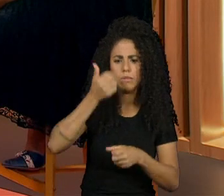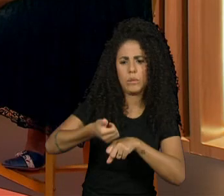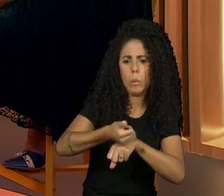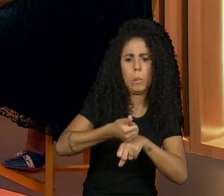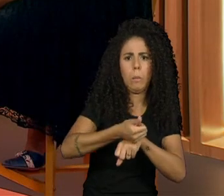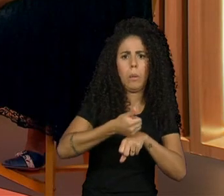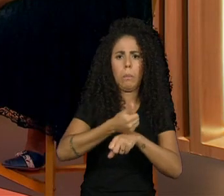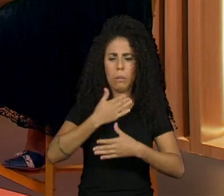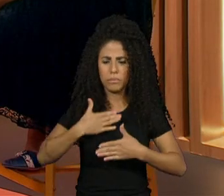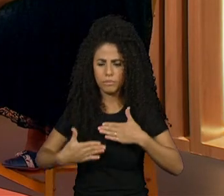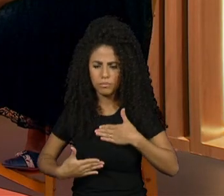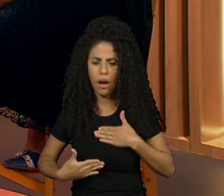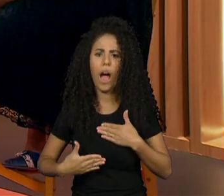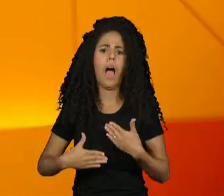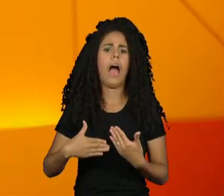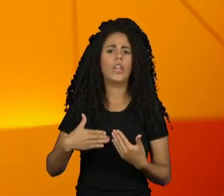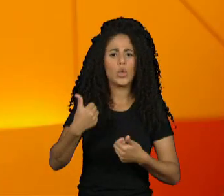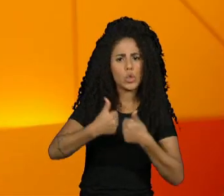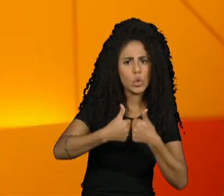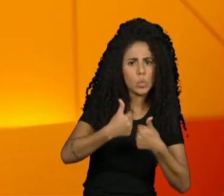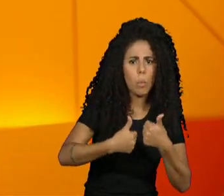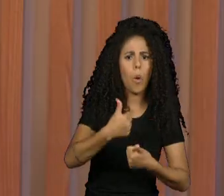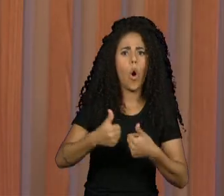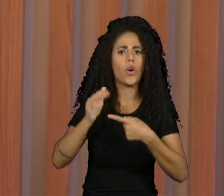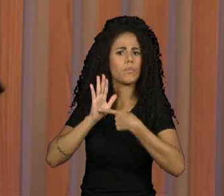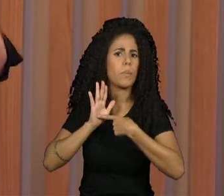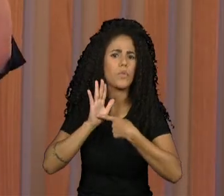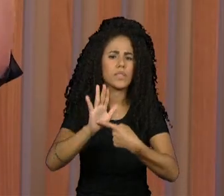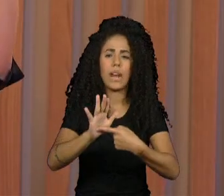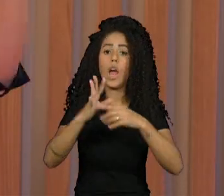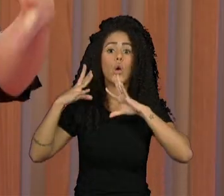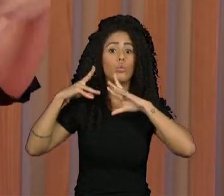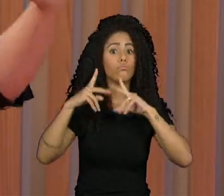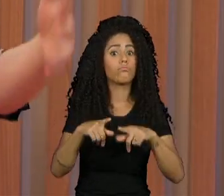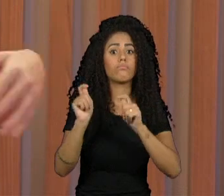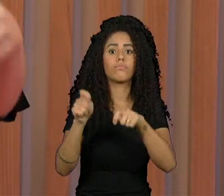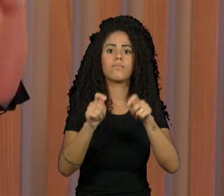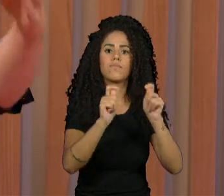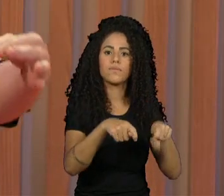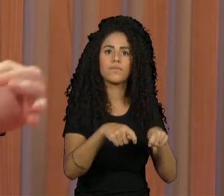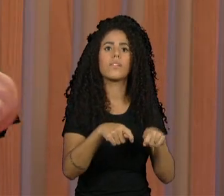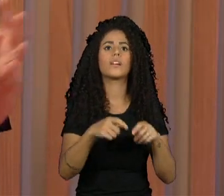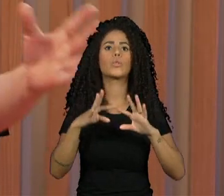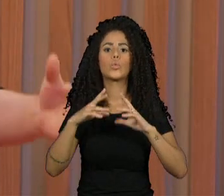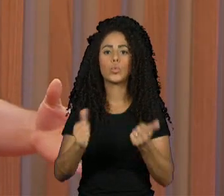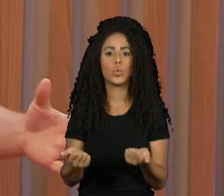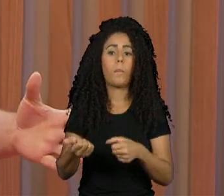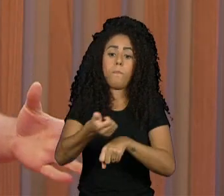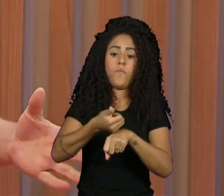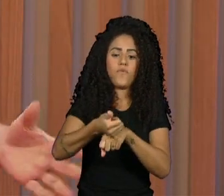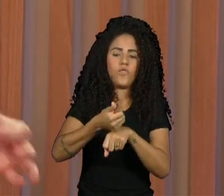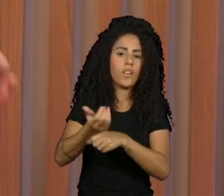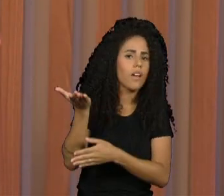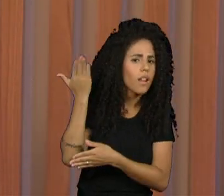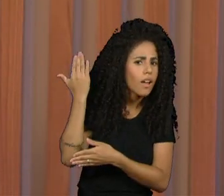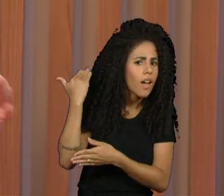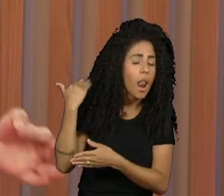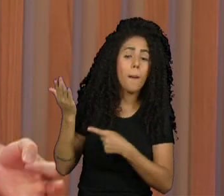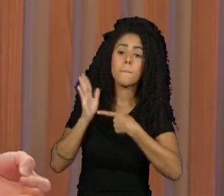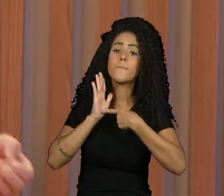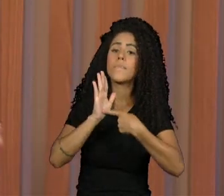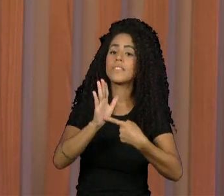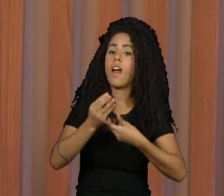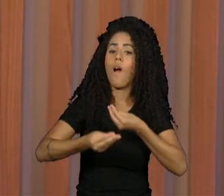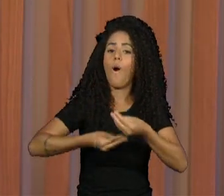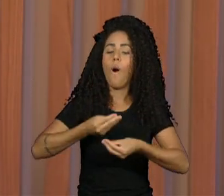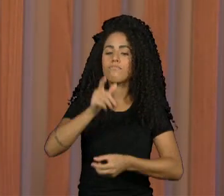anatomia, em esporte de alto rendimento, em endocrinologia. Então, todo mundo virou um expert em todas essas áreas de saber super